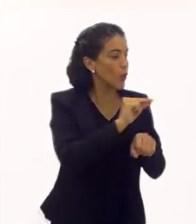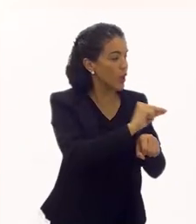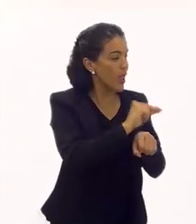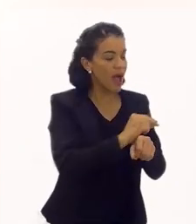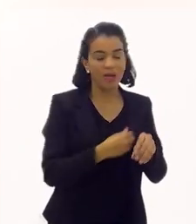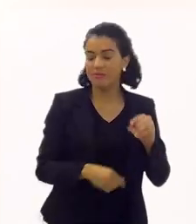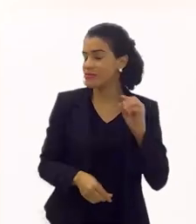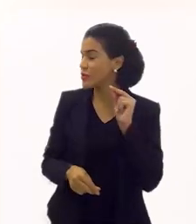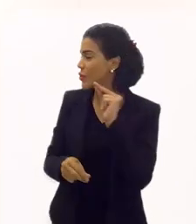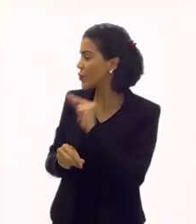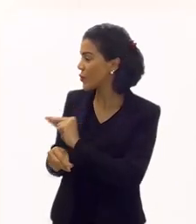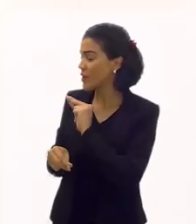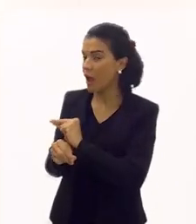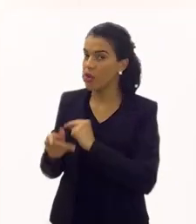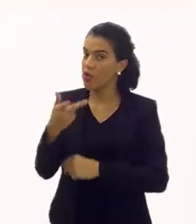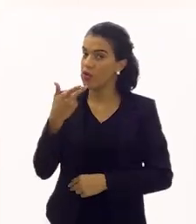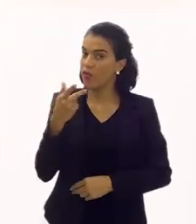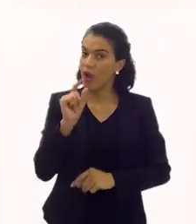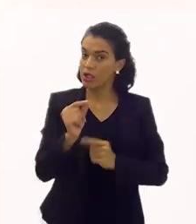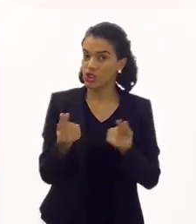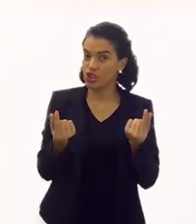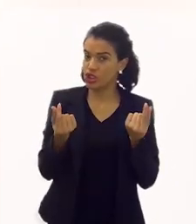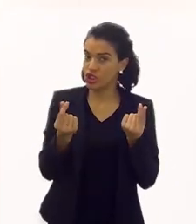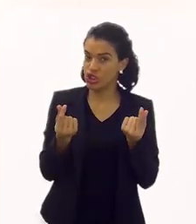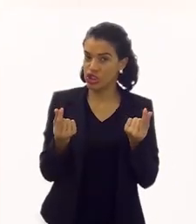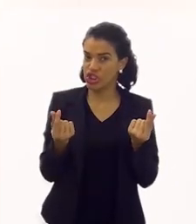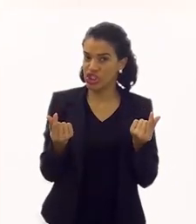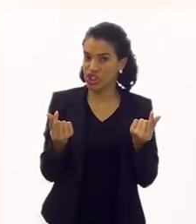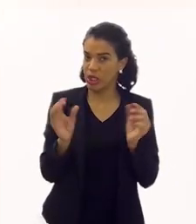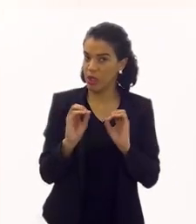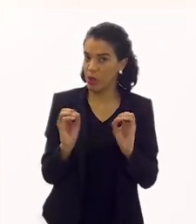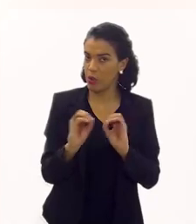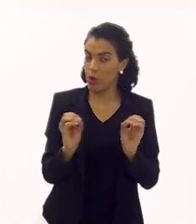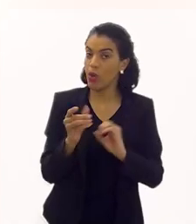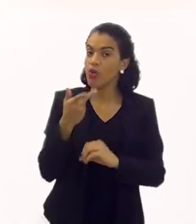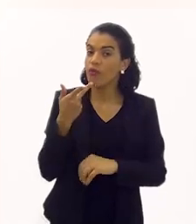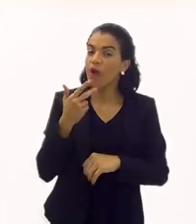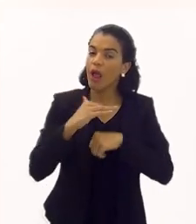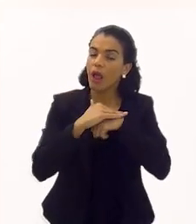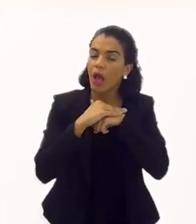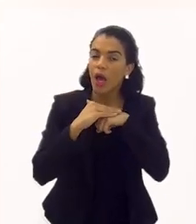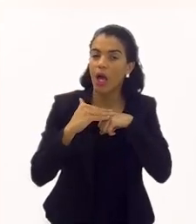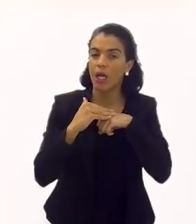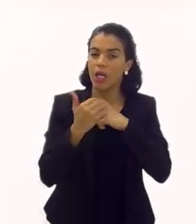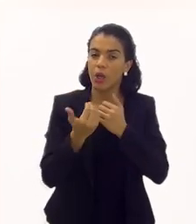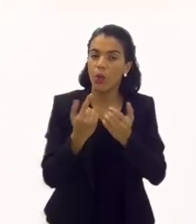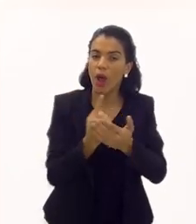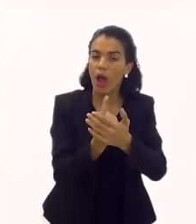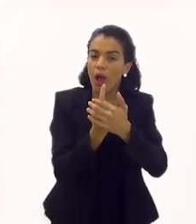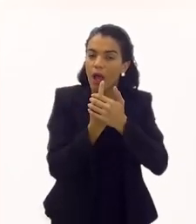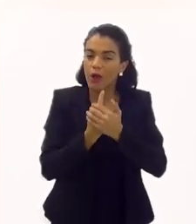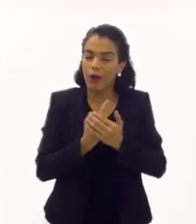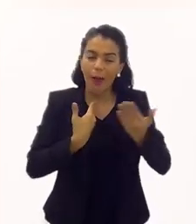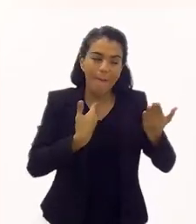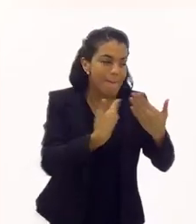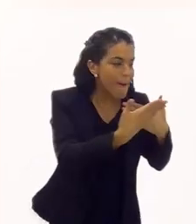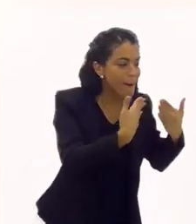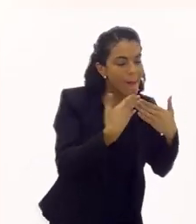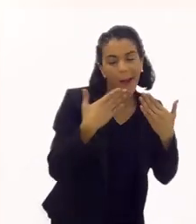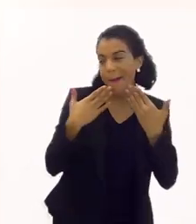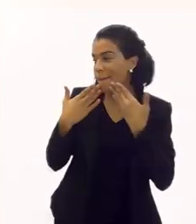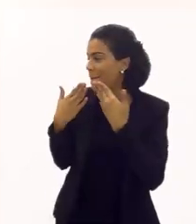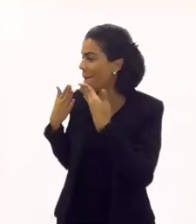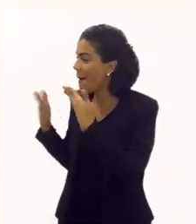próximo? Cuidar do teu próximo. Eu não estou falando de dinheiro, pelo amor de Deus. Estou falando de carinho, acolhimento,